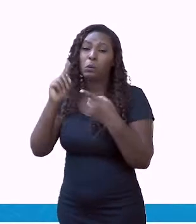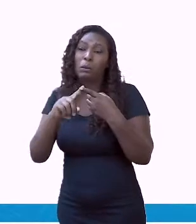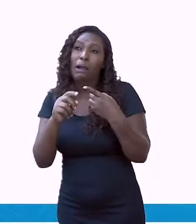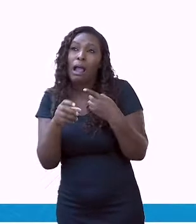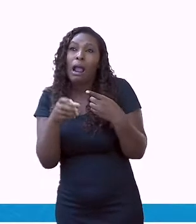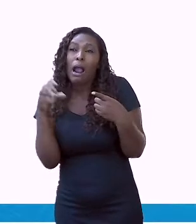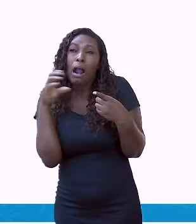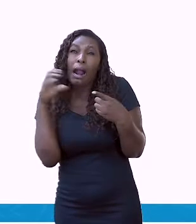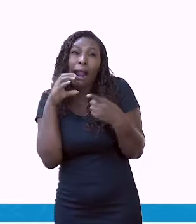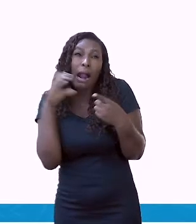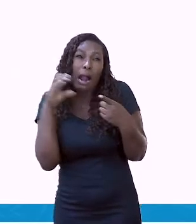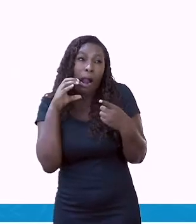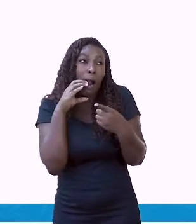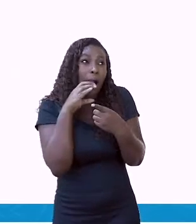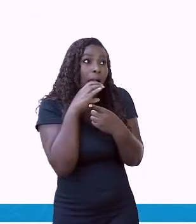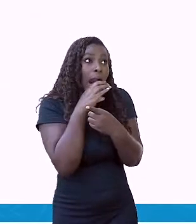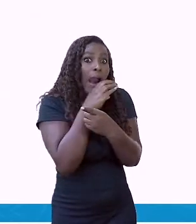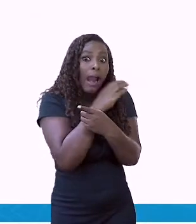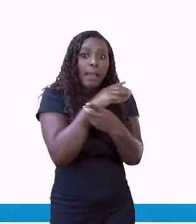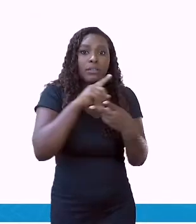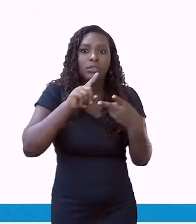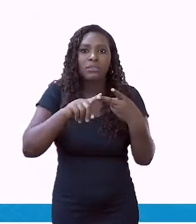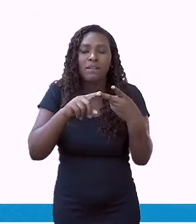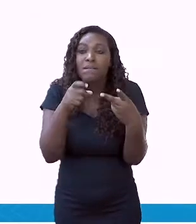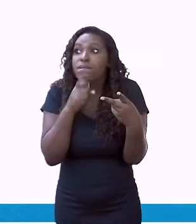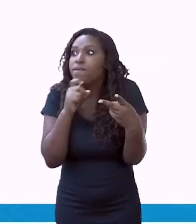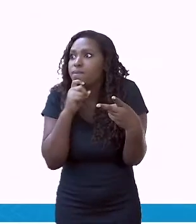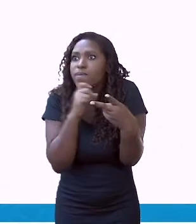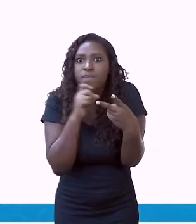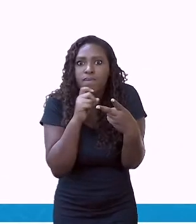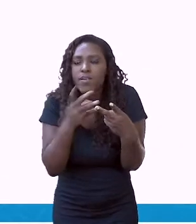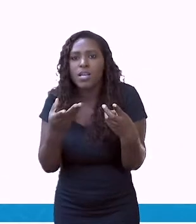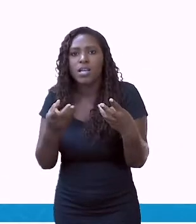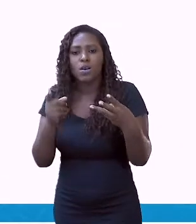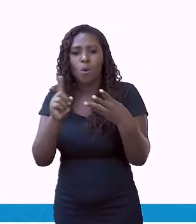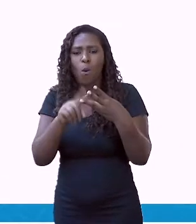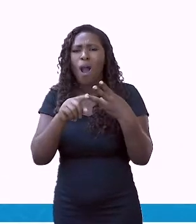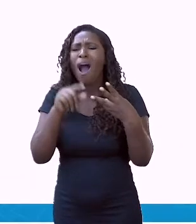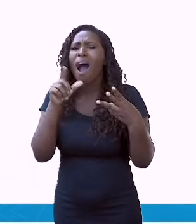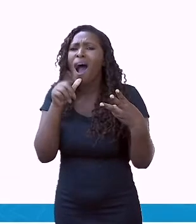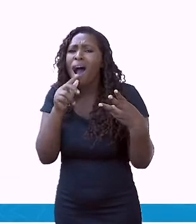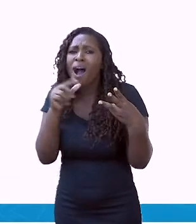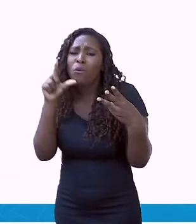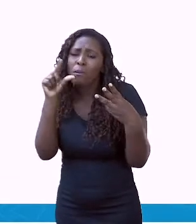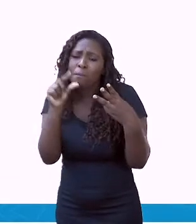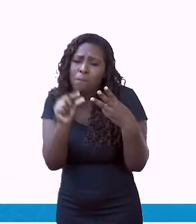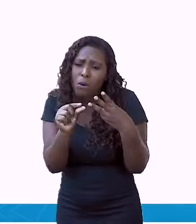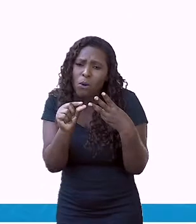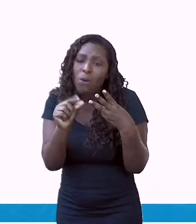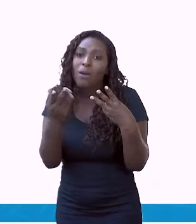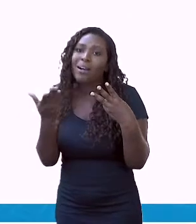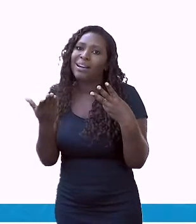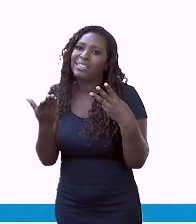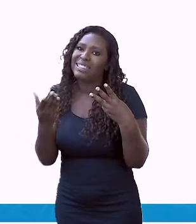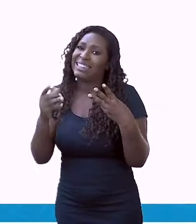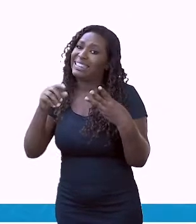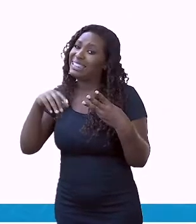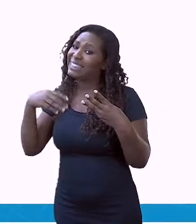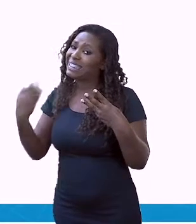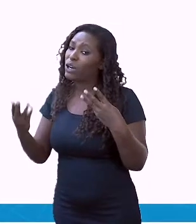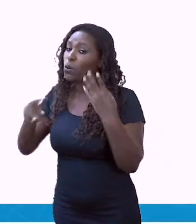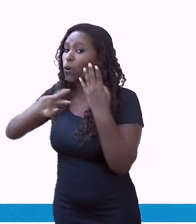quente, a escassez de água, ela redunda em